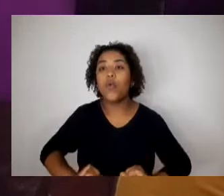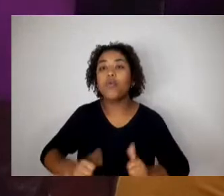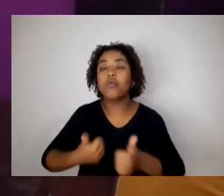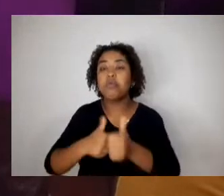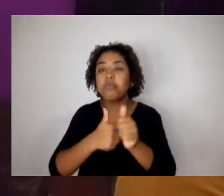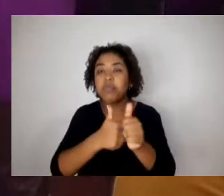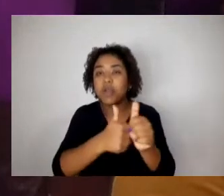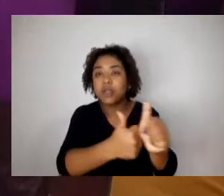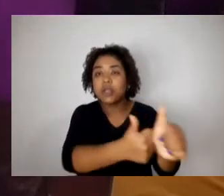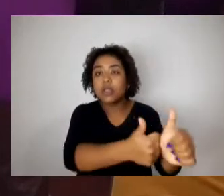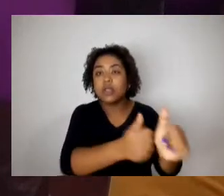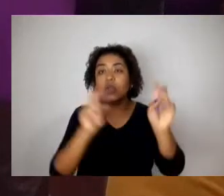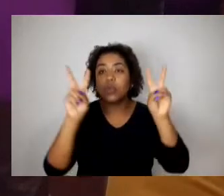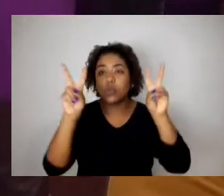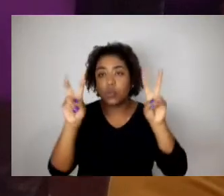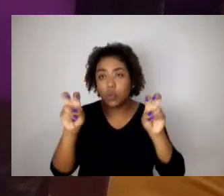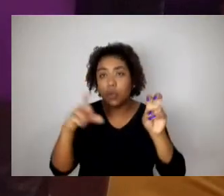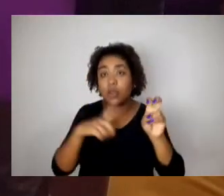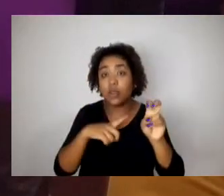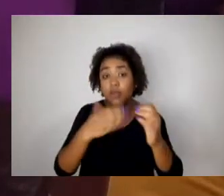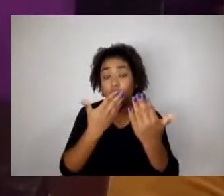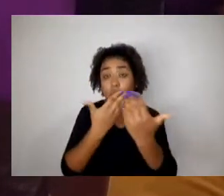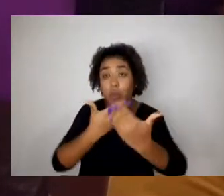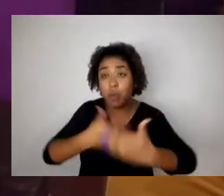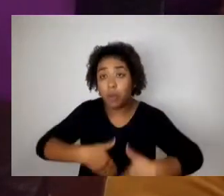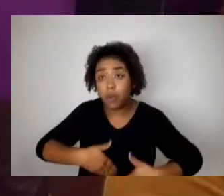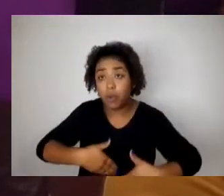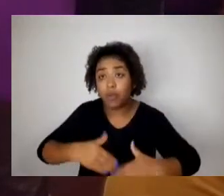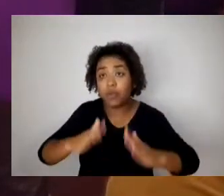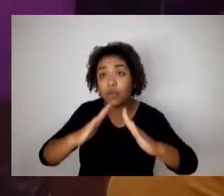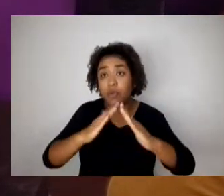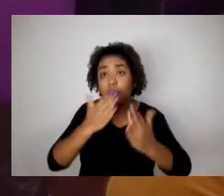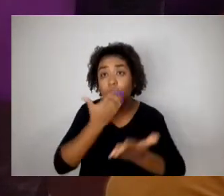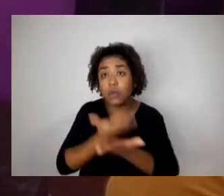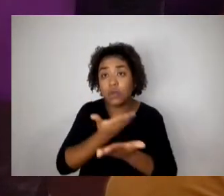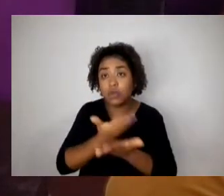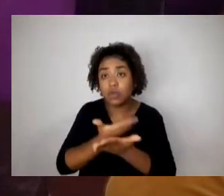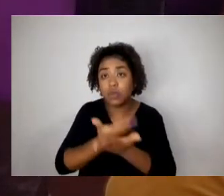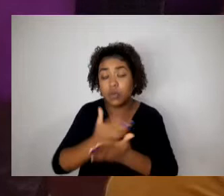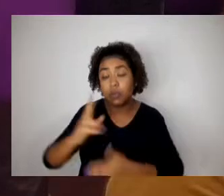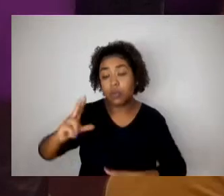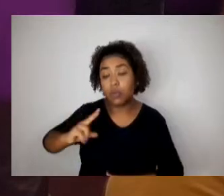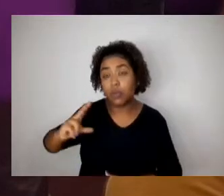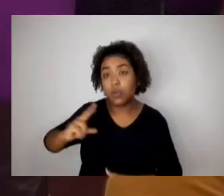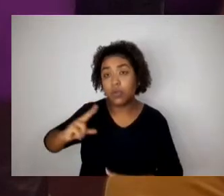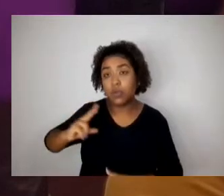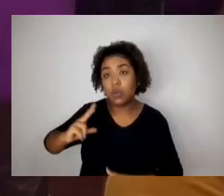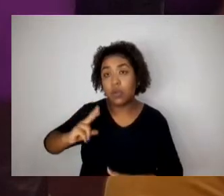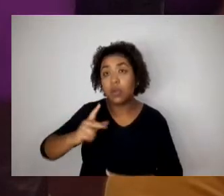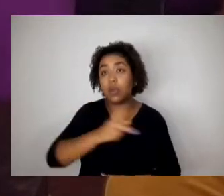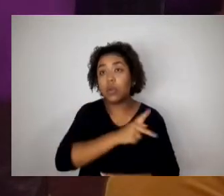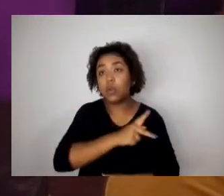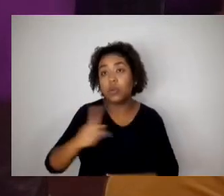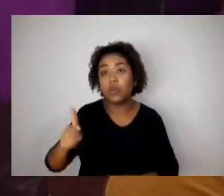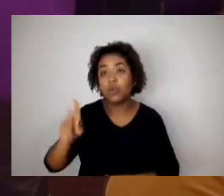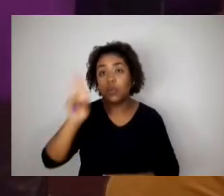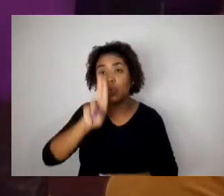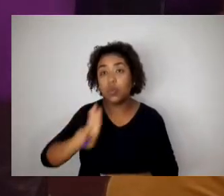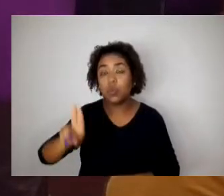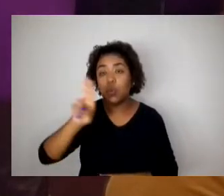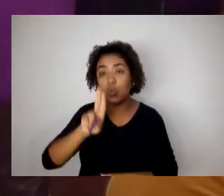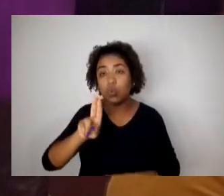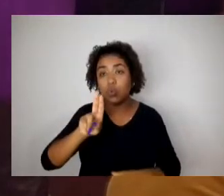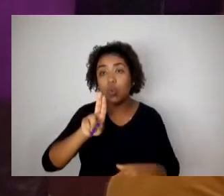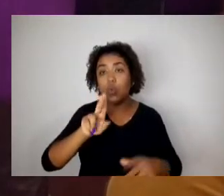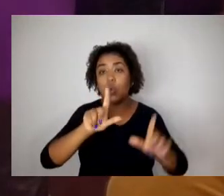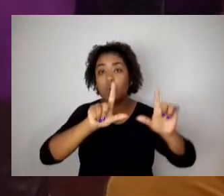uma prova numa determinada escola da rede privada, que um professor usou uma charge, um pai